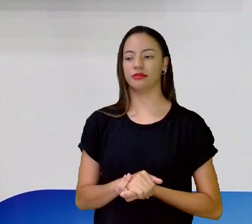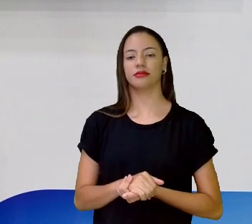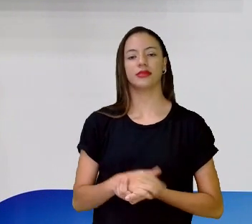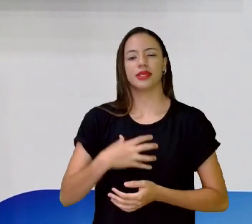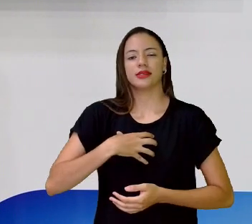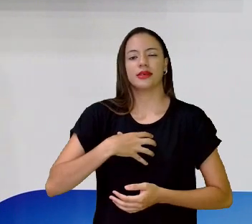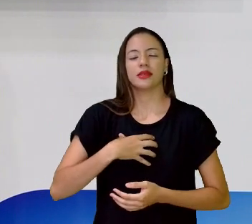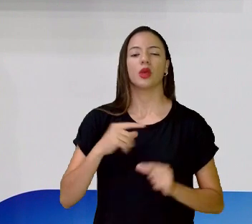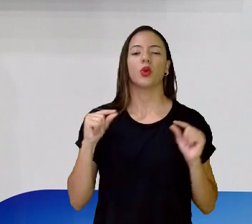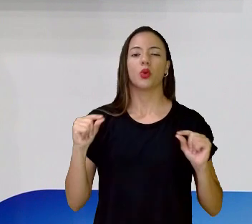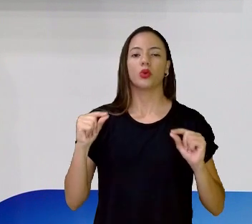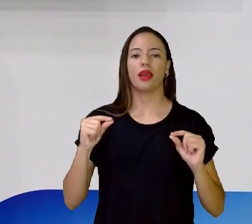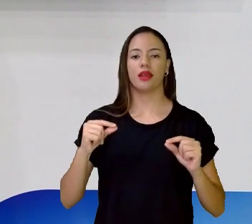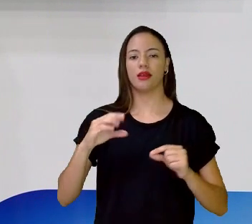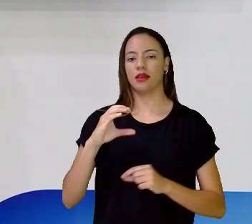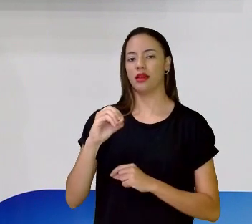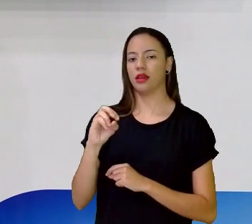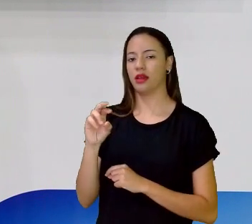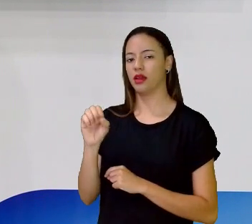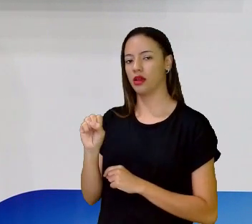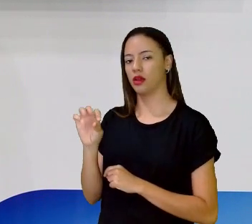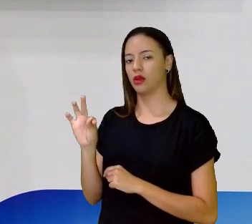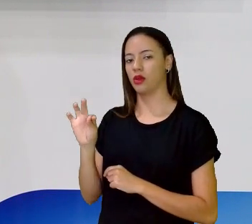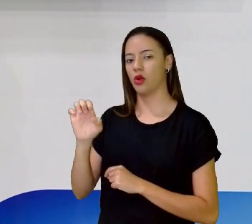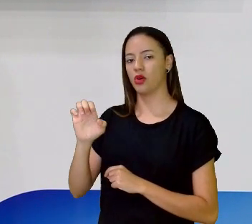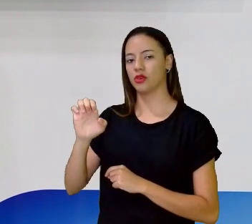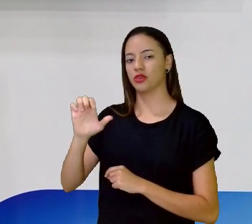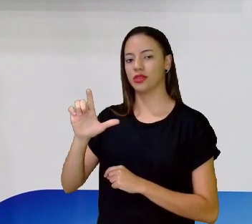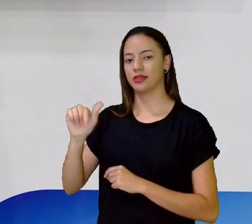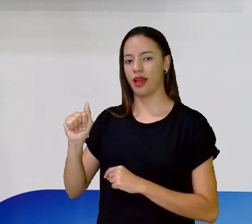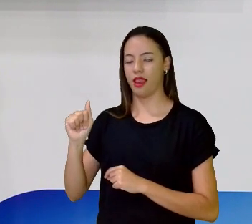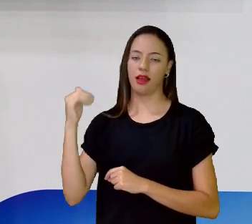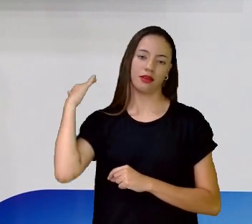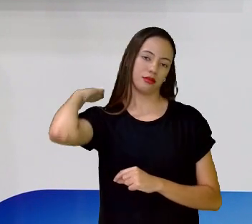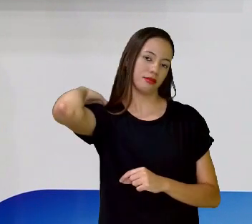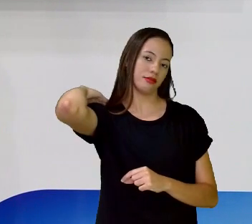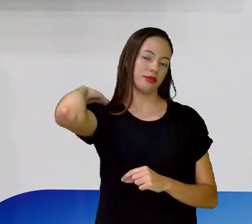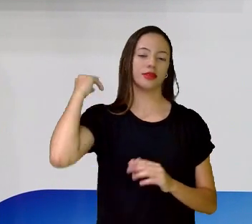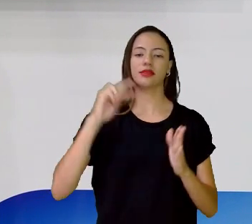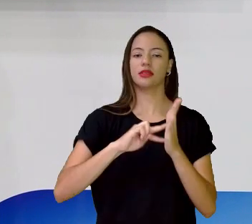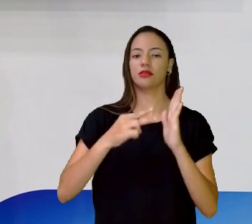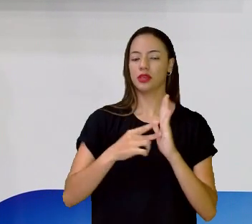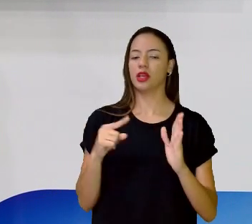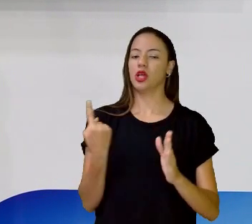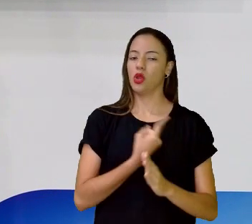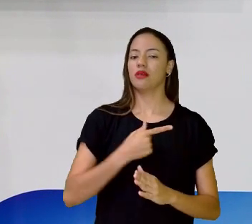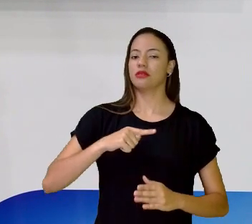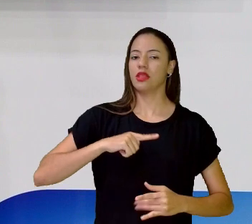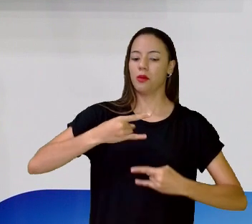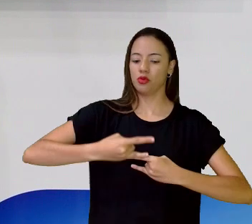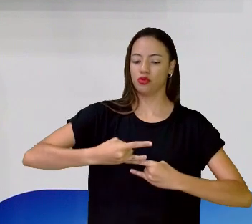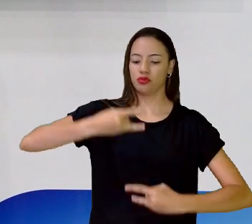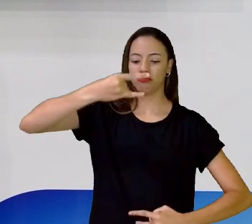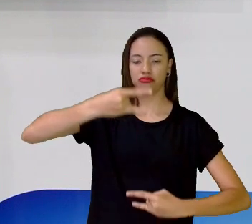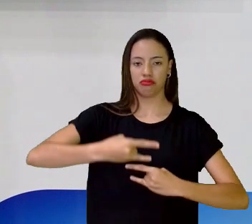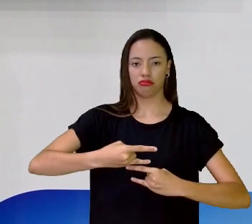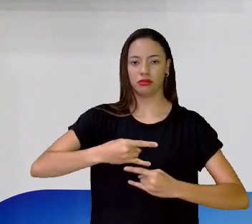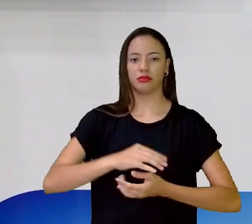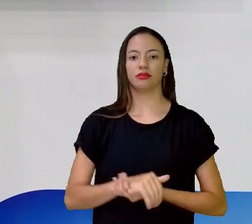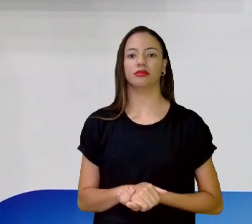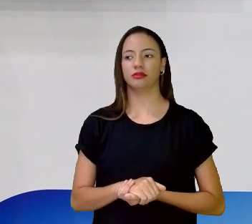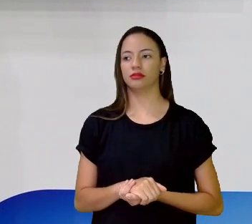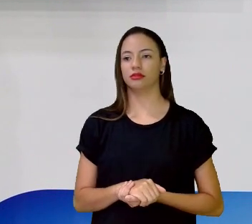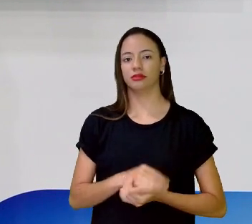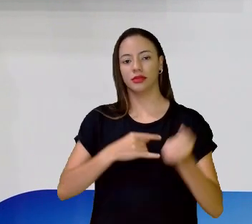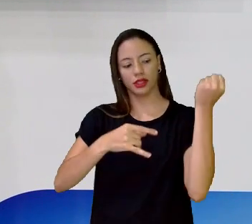vai sentir as costelas. Então, isso aí é um indicativo que nós temos coluna vertebral, tá? E